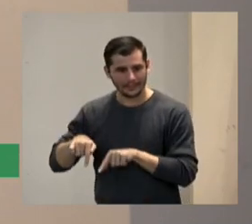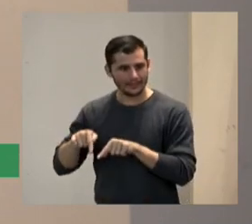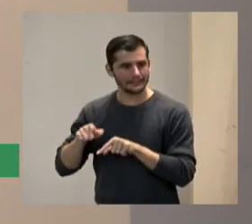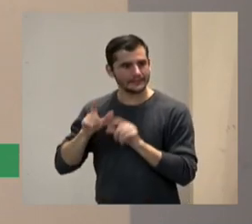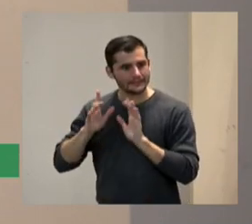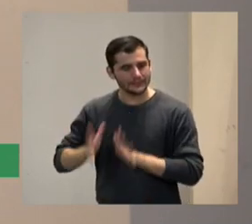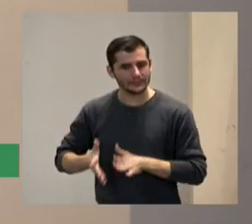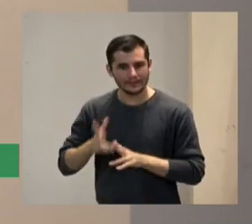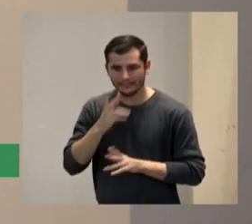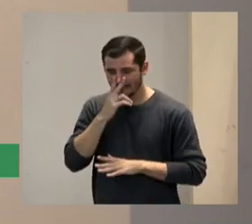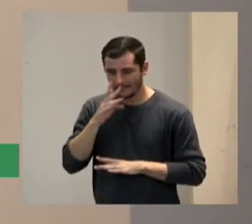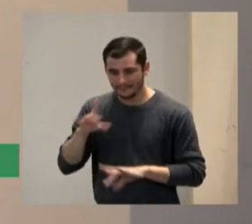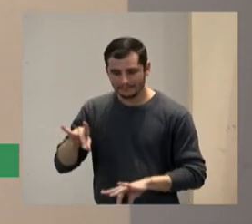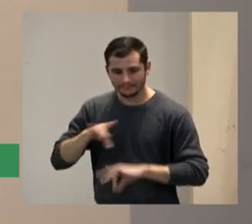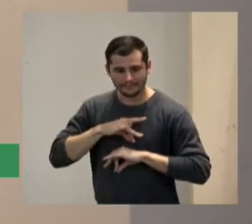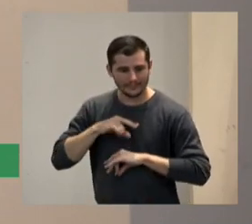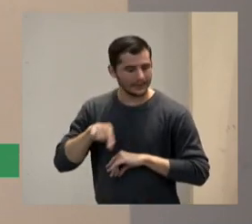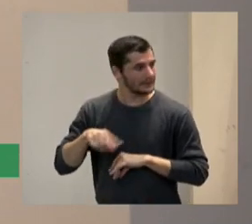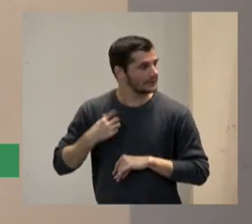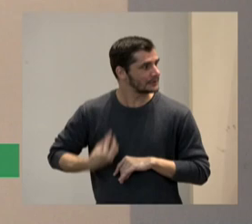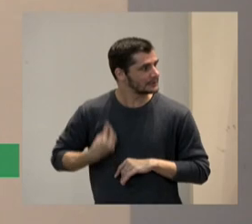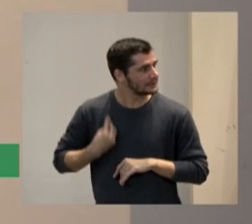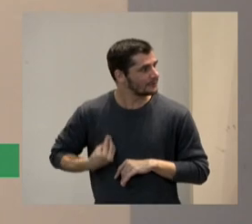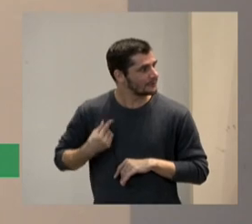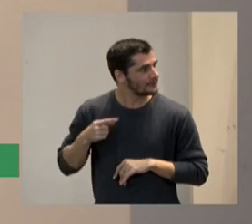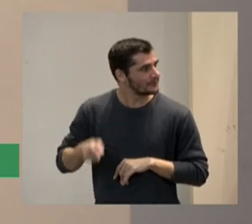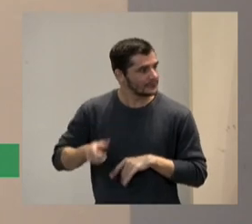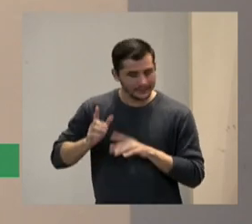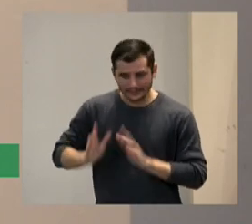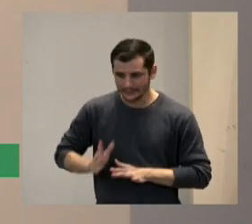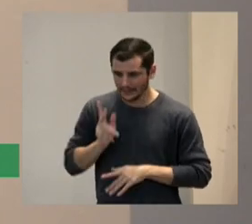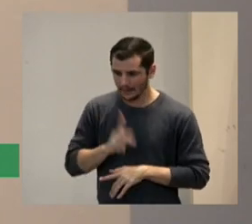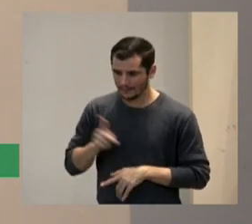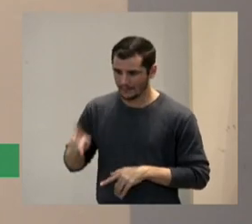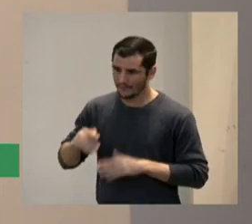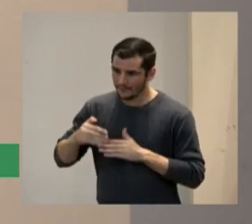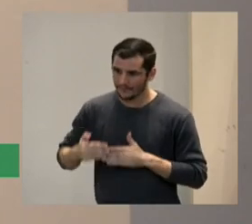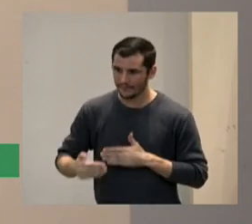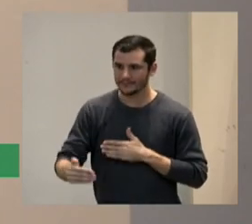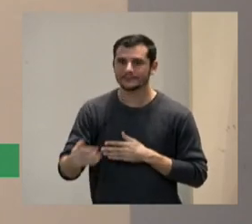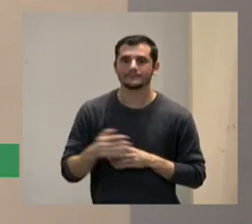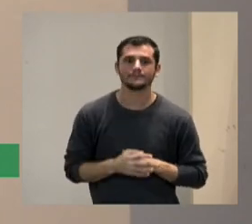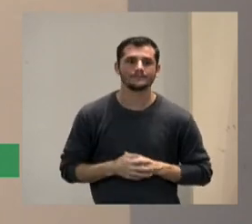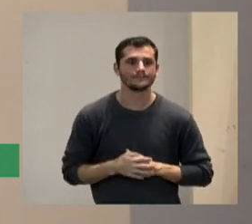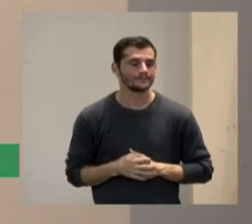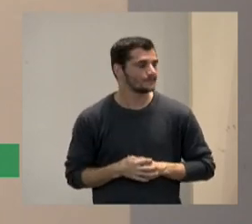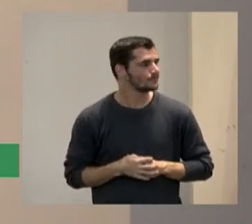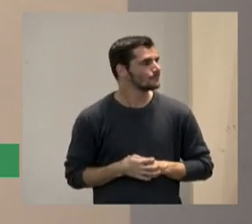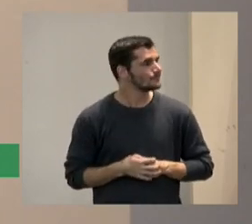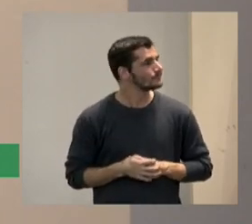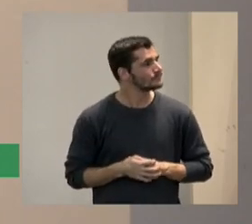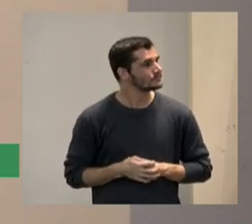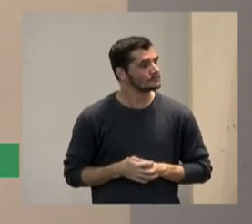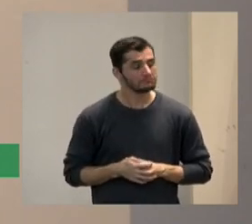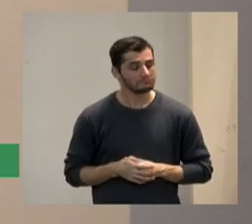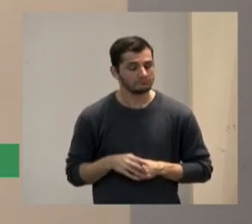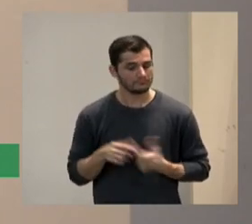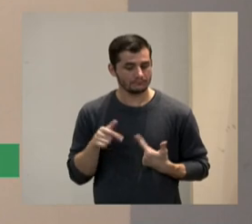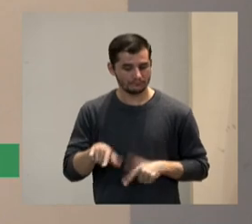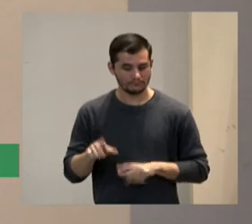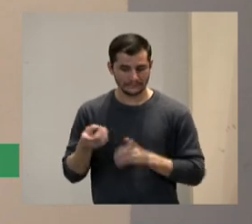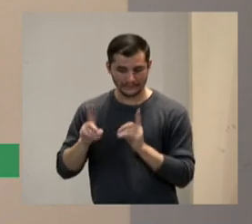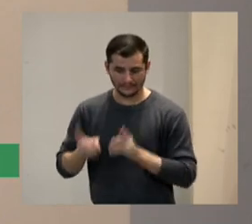engatilhei e logo logo já fui professor e eu não tenho nenhuma